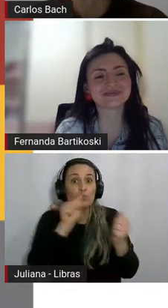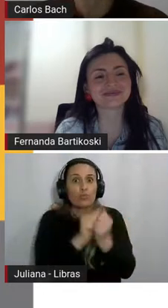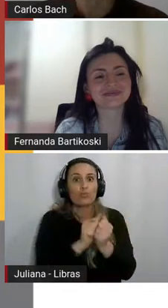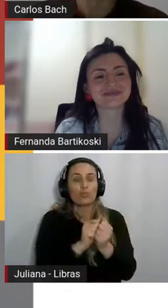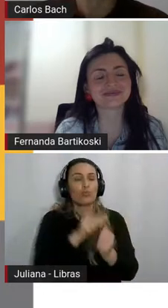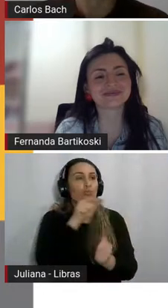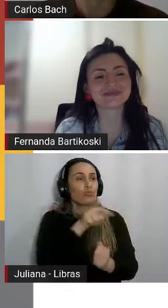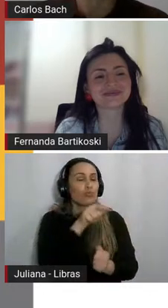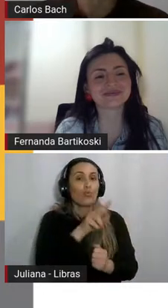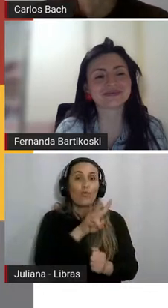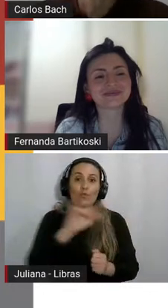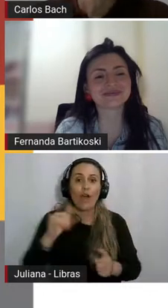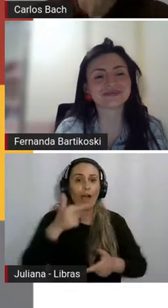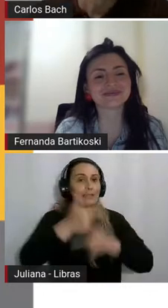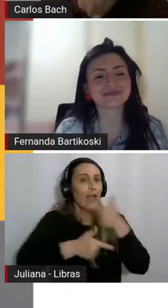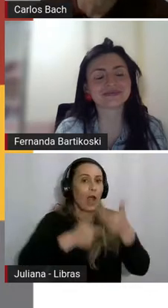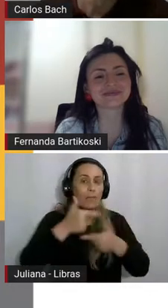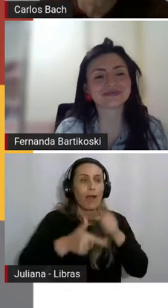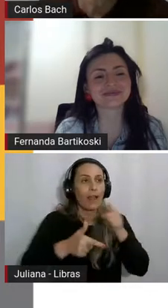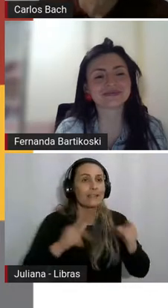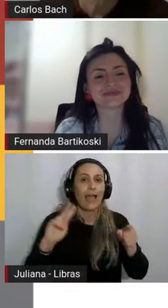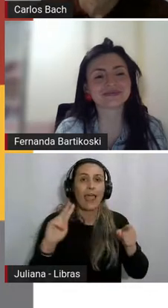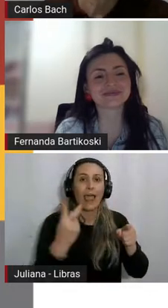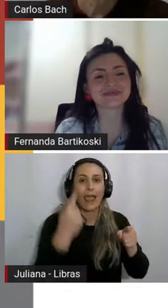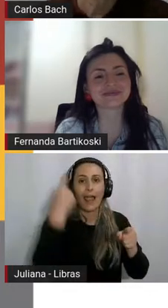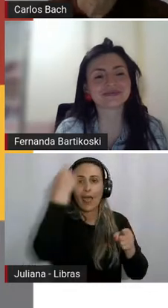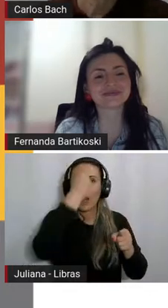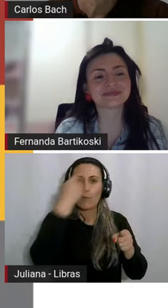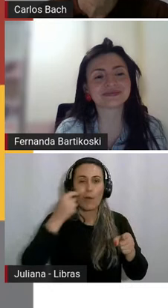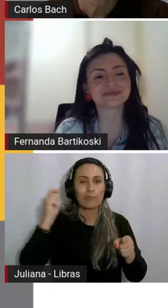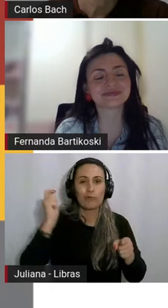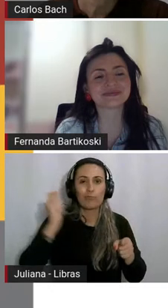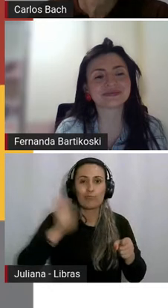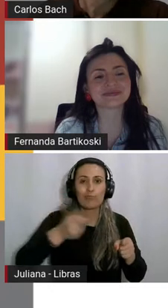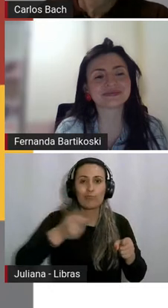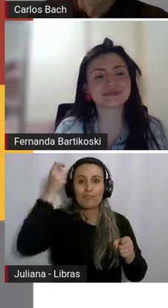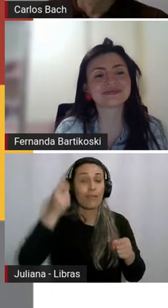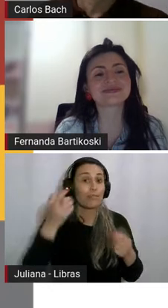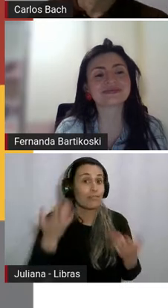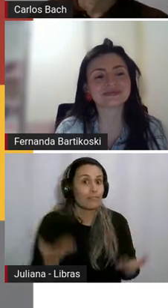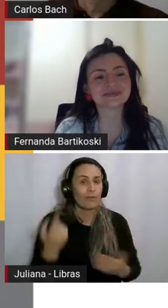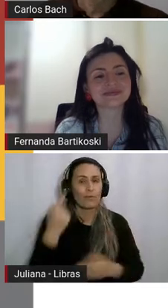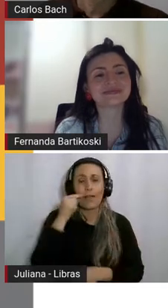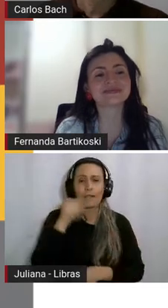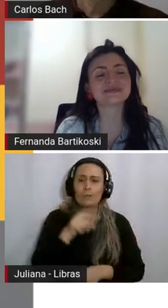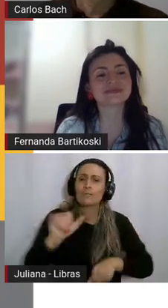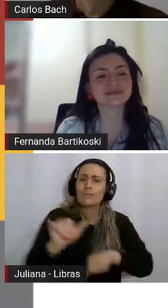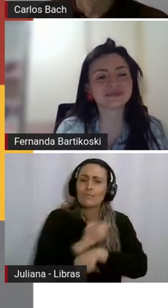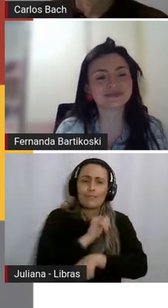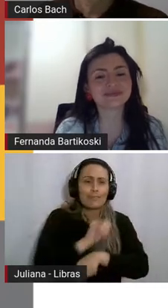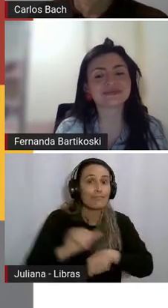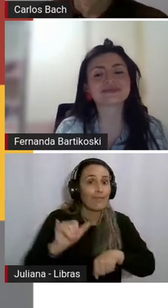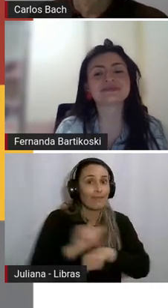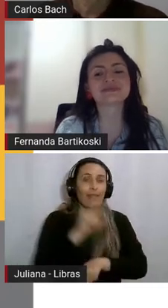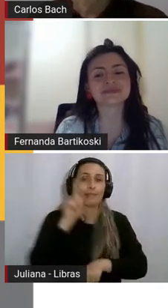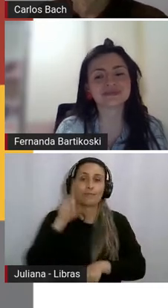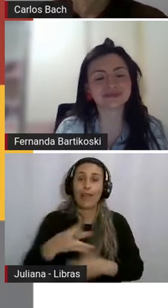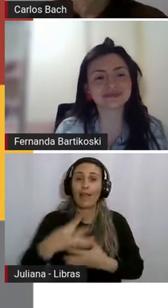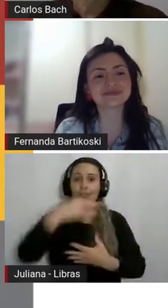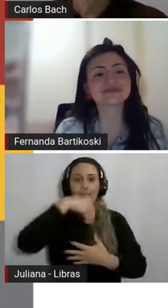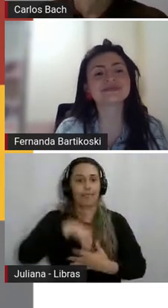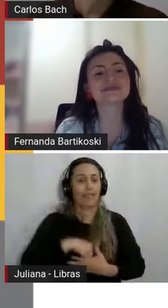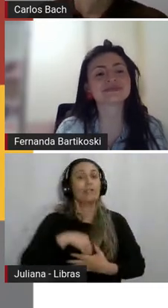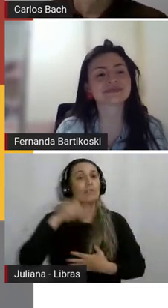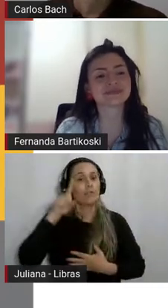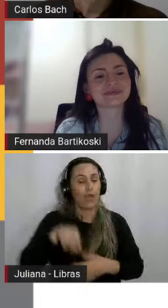Harry Potter e com aquele universo inteiro. Então são estratégias que a gente vai criando e que fazem parte da formação do leitor